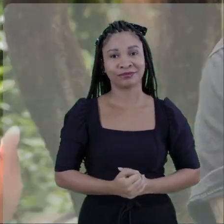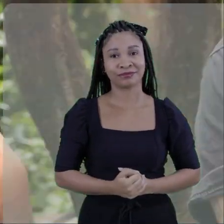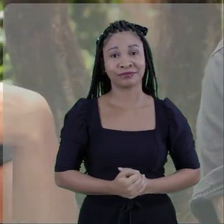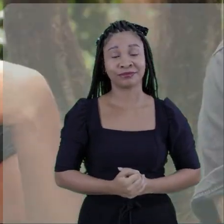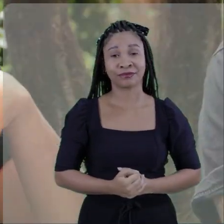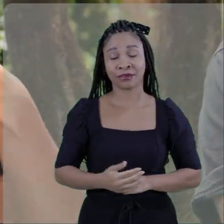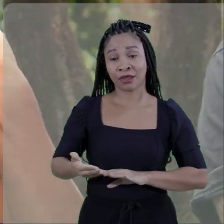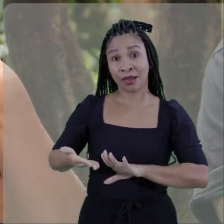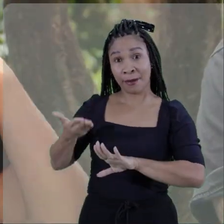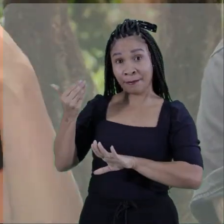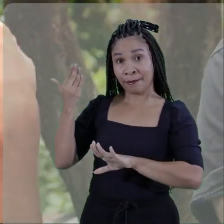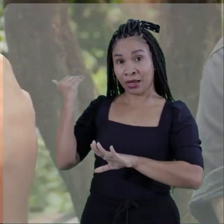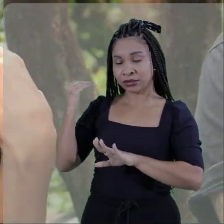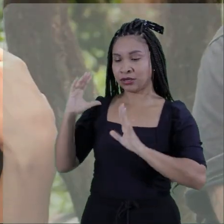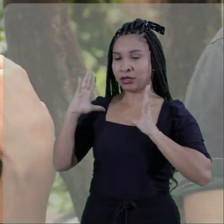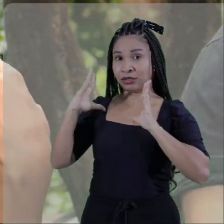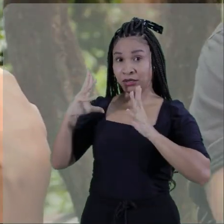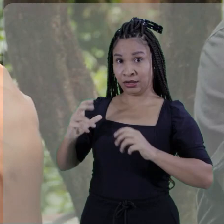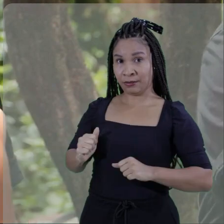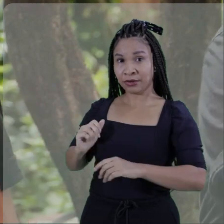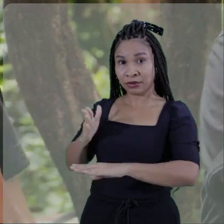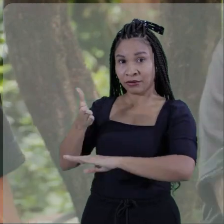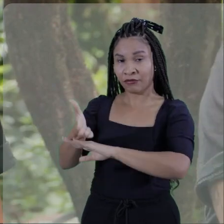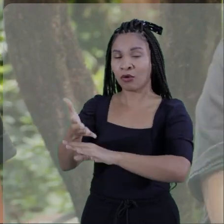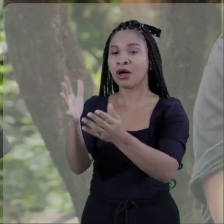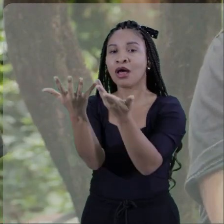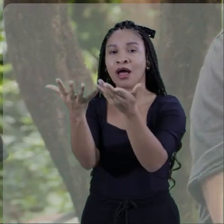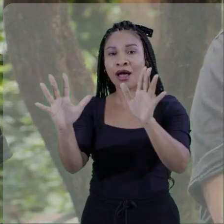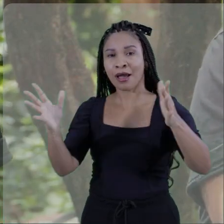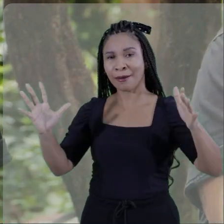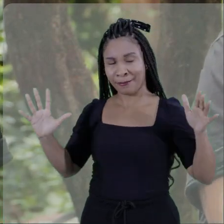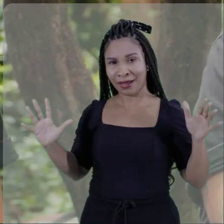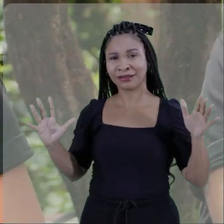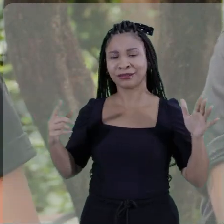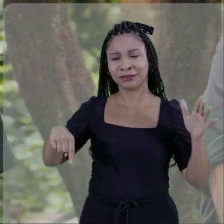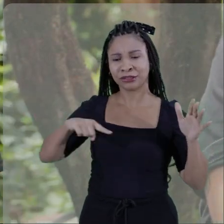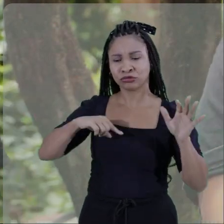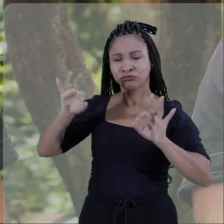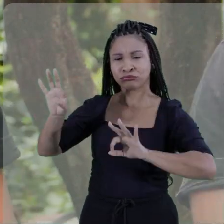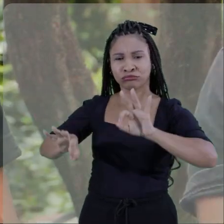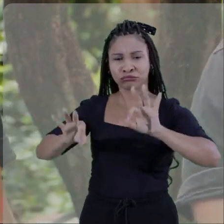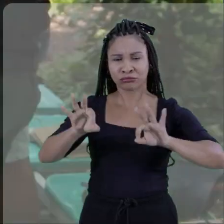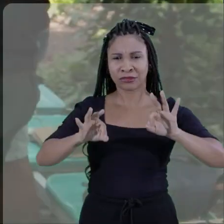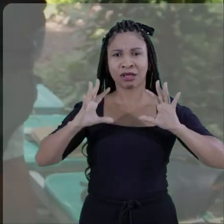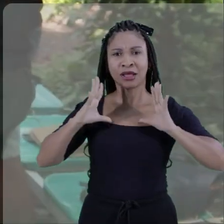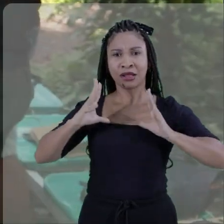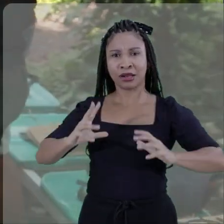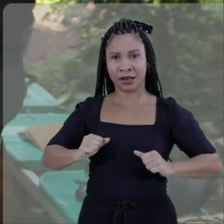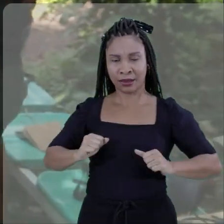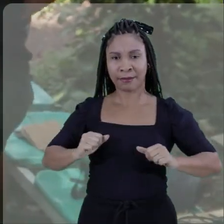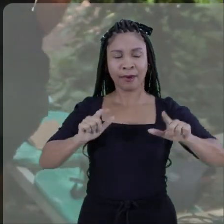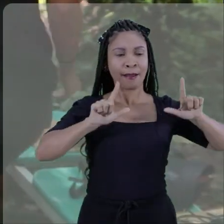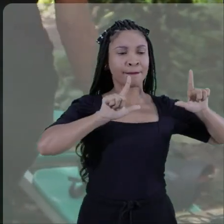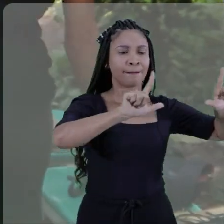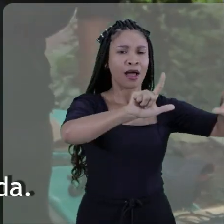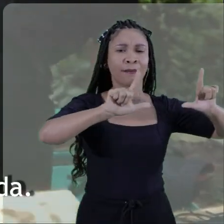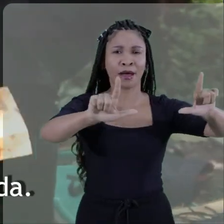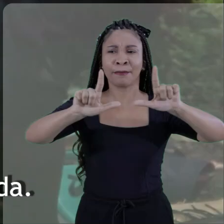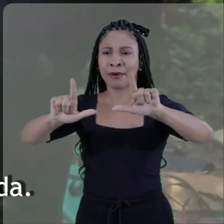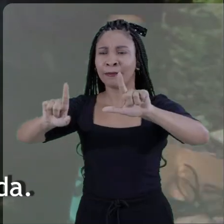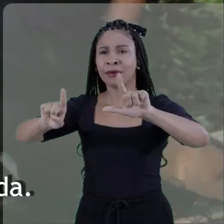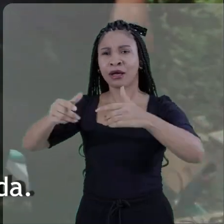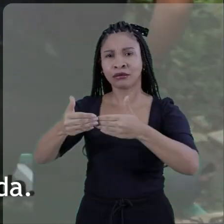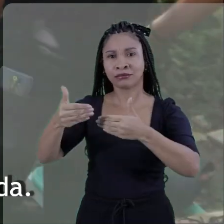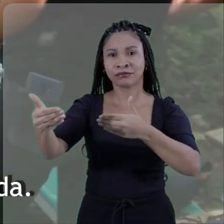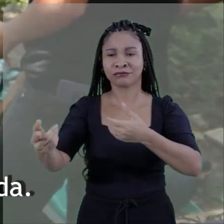Da última vez que a gente realizou uma limpeza lá na mata, e a gente teve um retorno de que, depois que gente instalou as placas, a gente